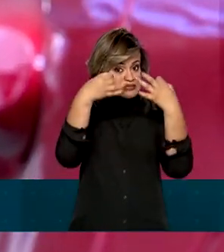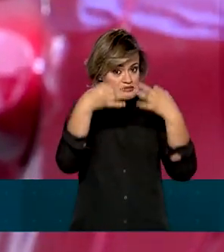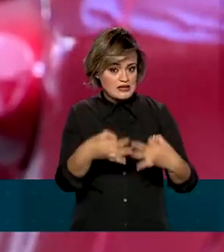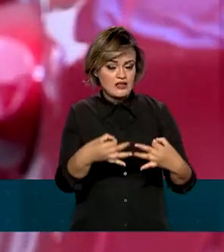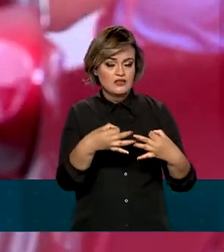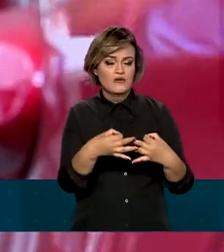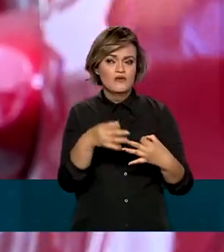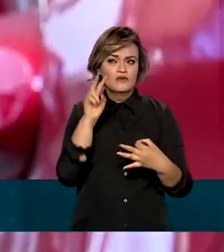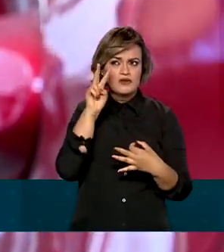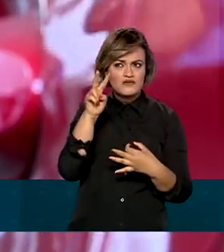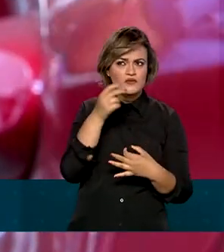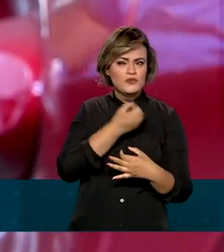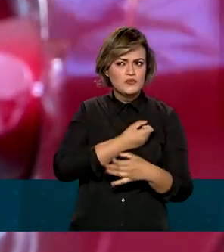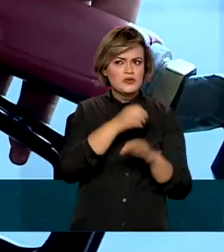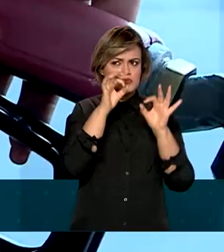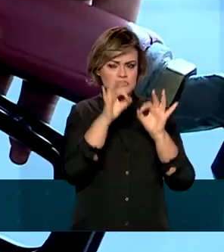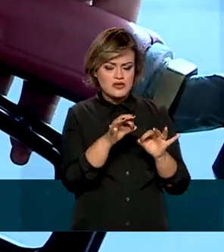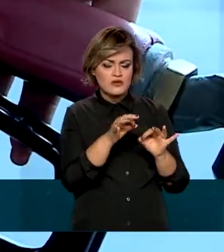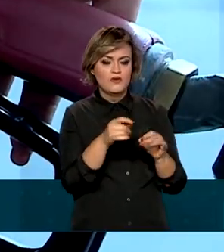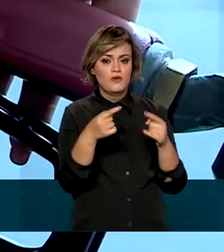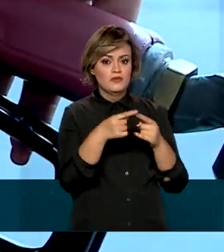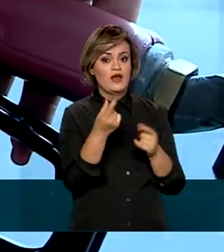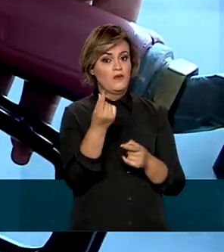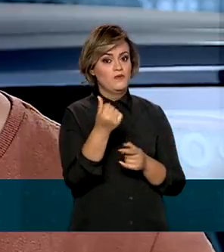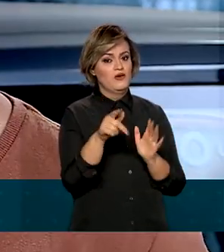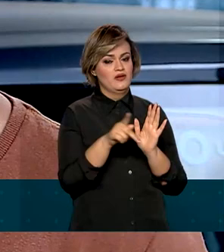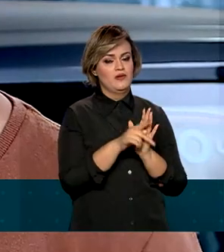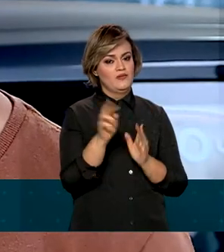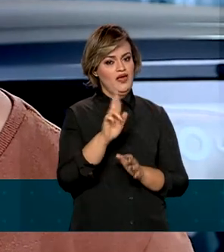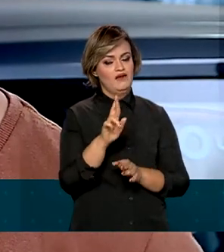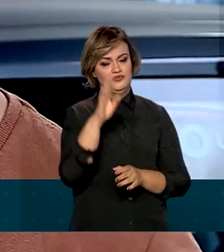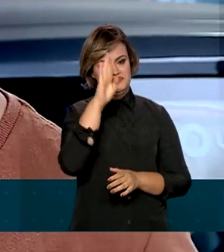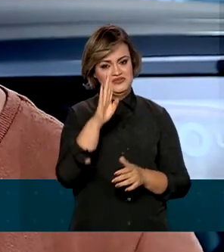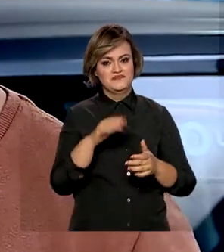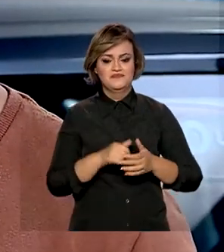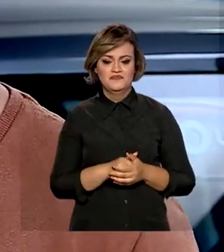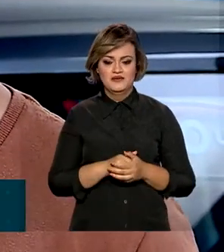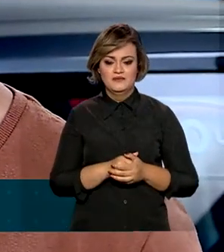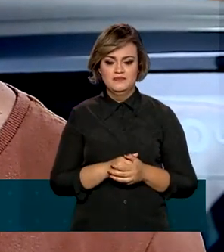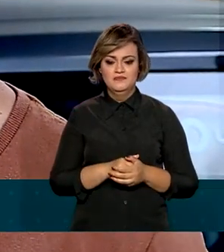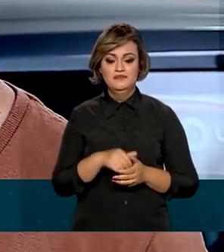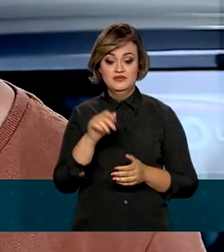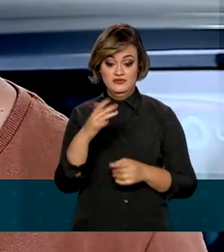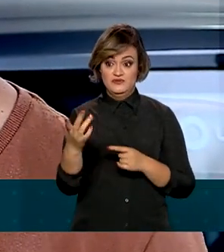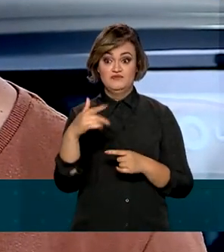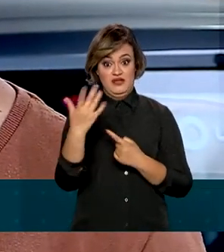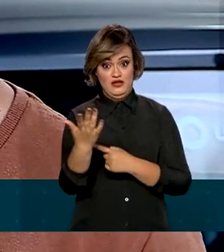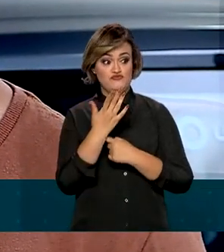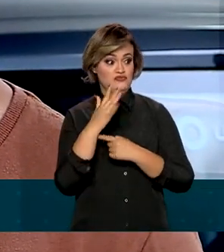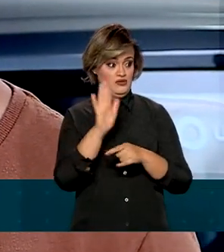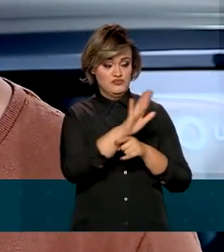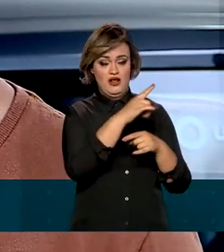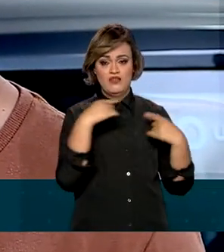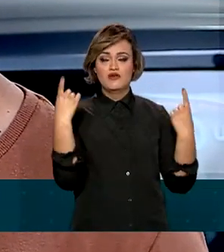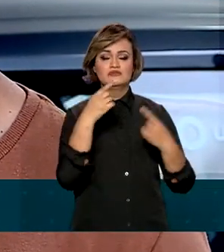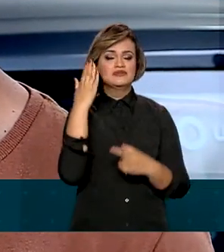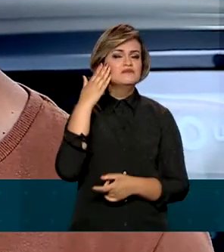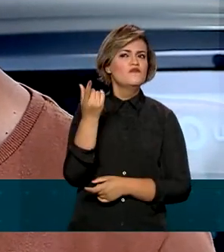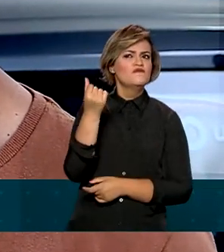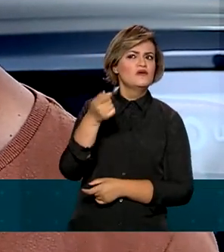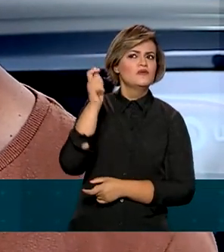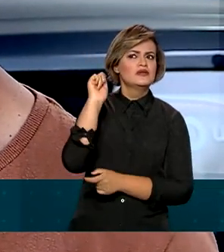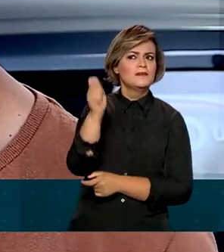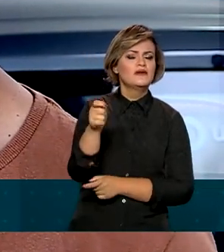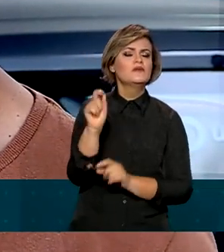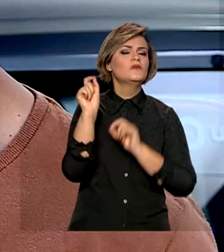à expressão numérica da moeda brasileira. Isso vai servir para que sabermos nós qual é valor real que